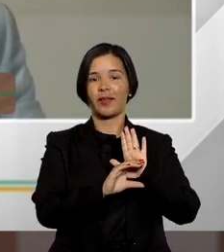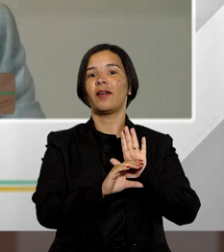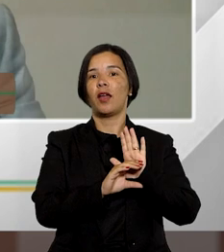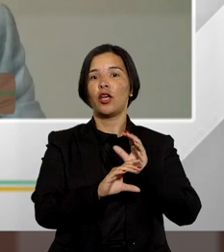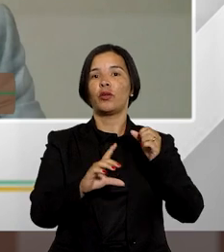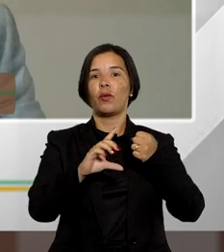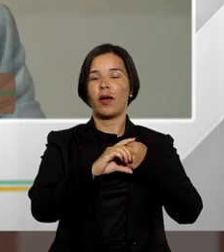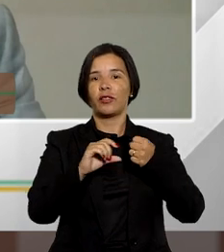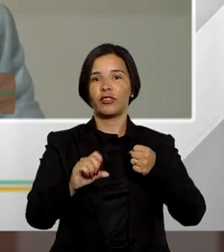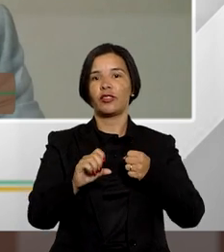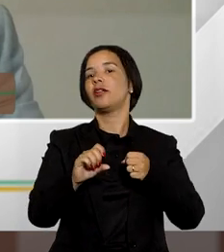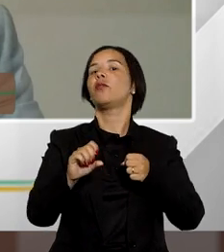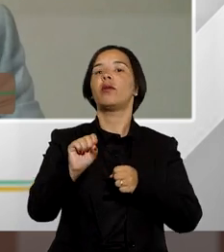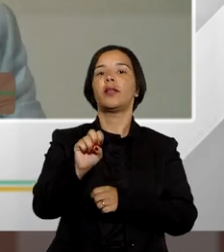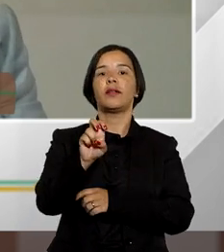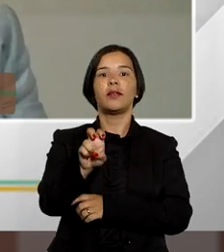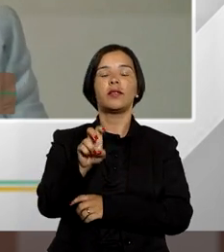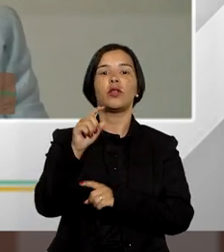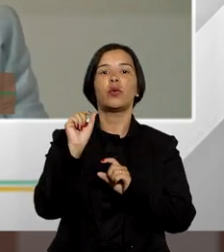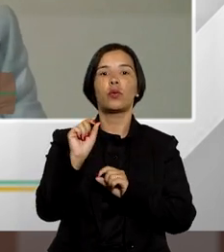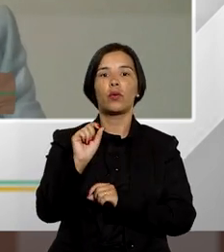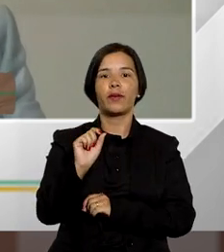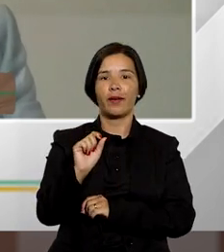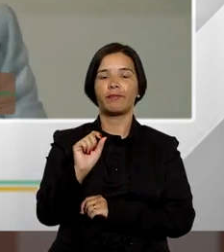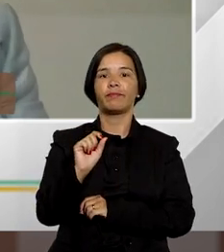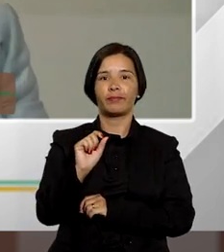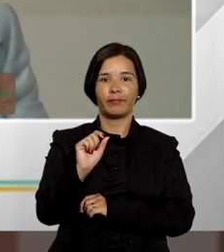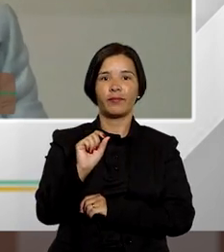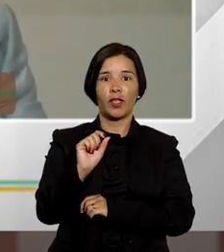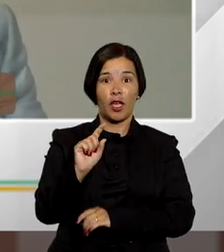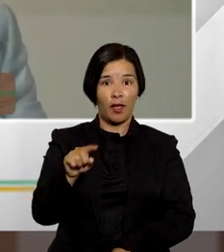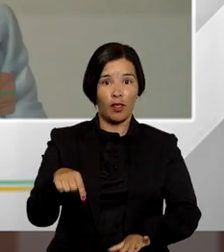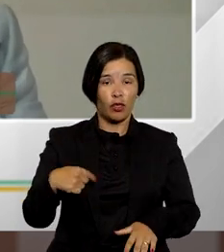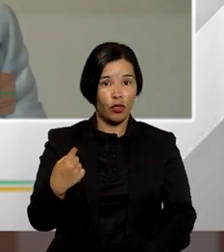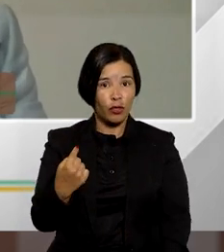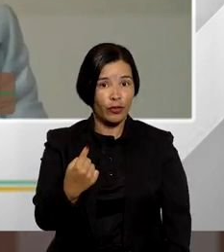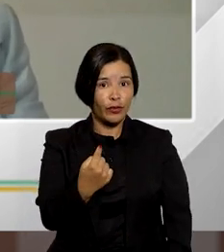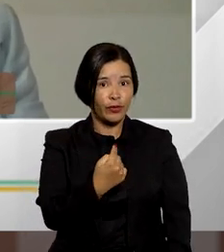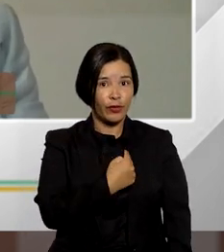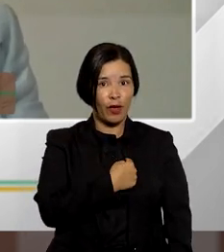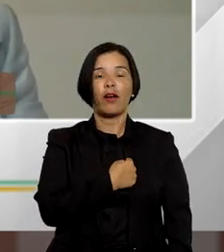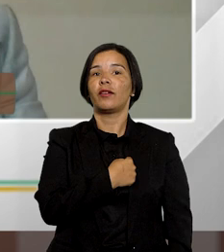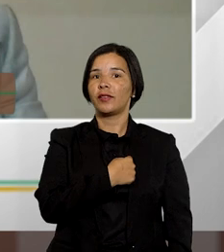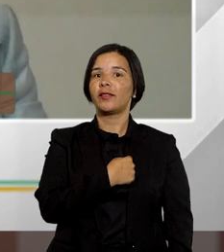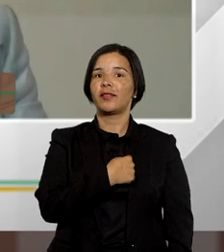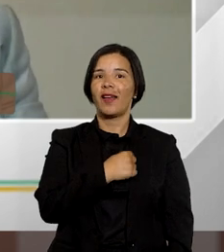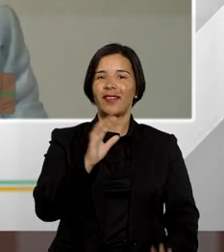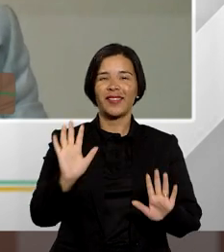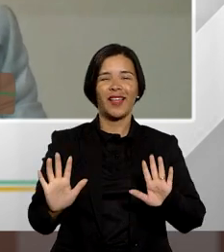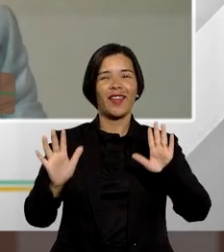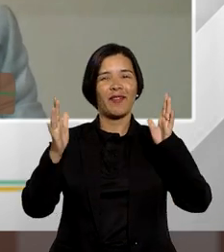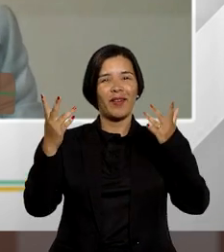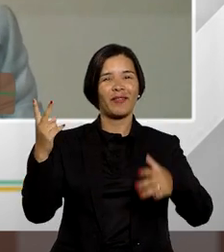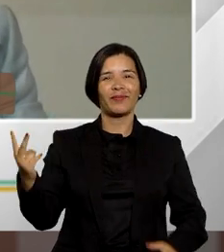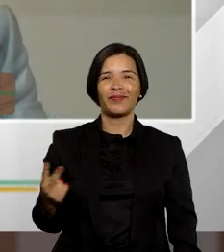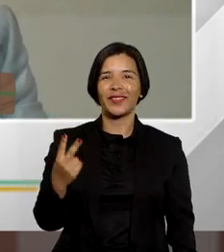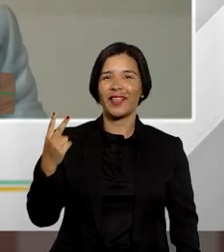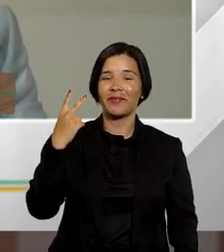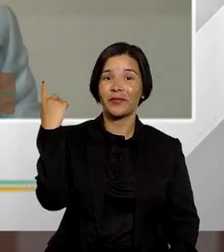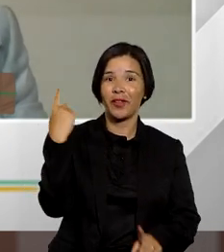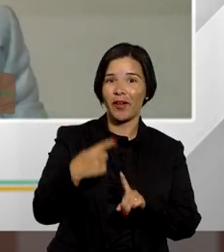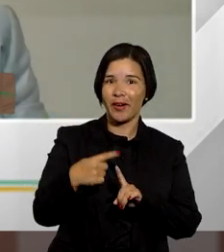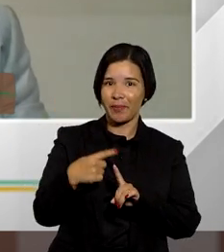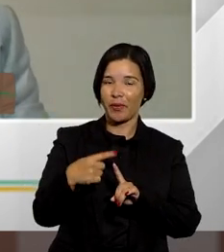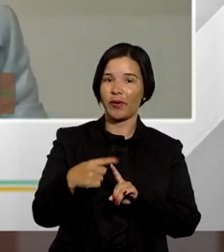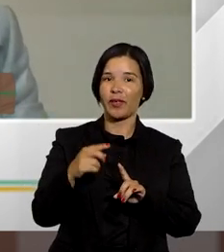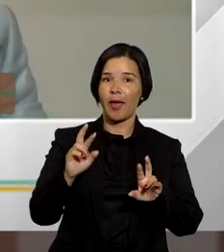previstos no artigo 85 do CPC que obviamente estamos celebrando essa vitória porque ela tem